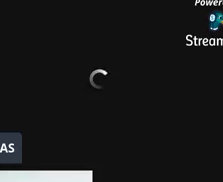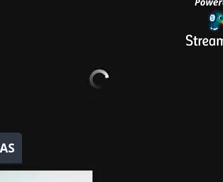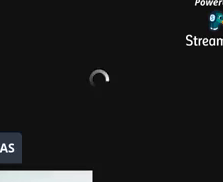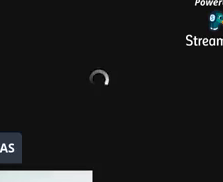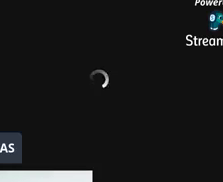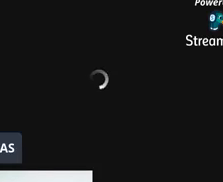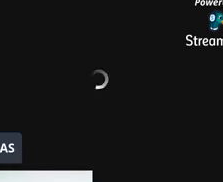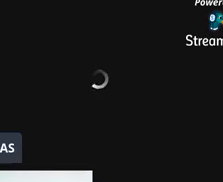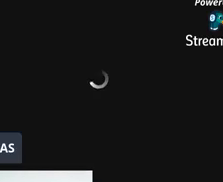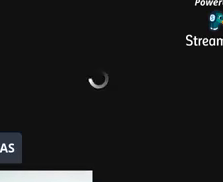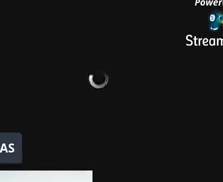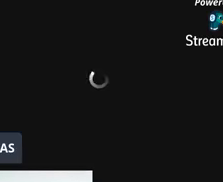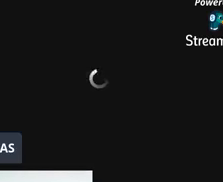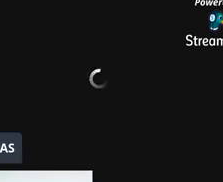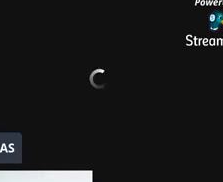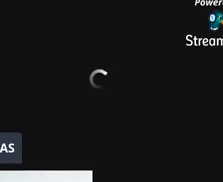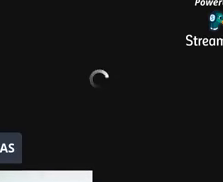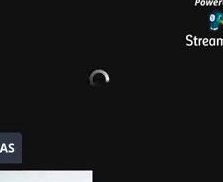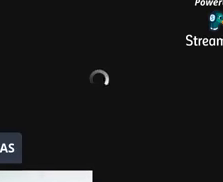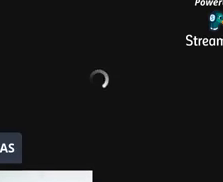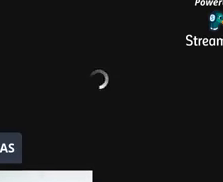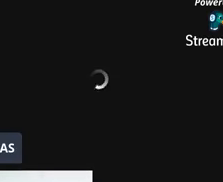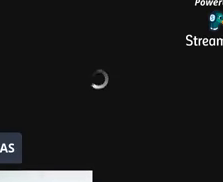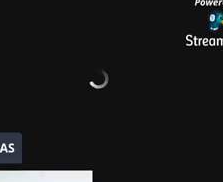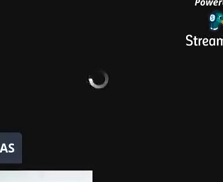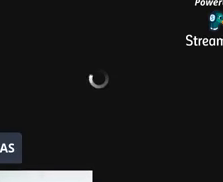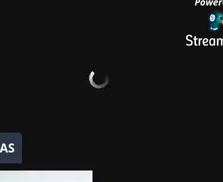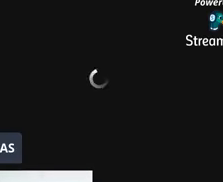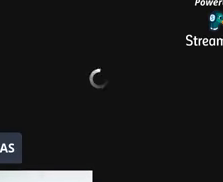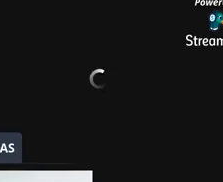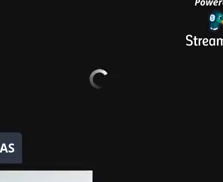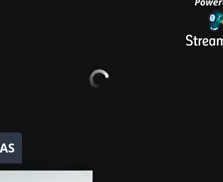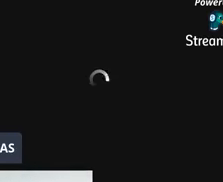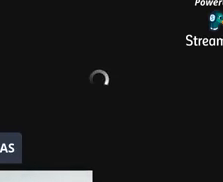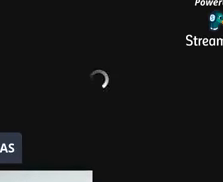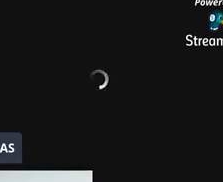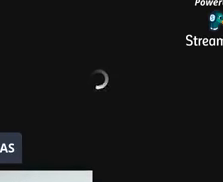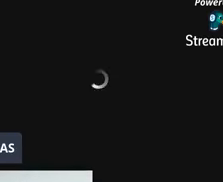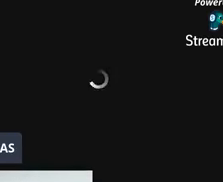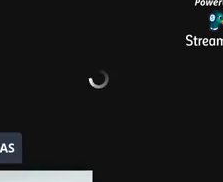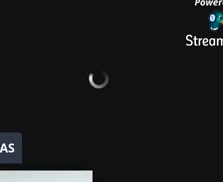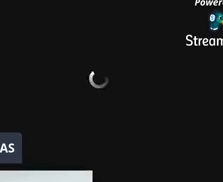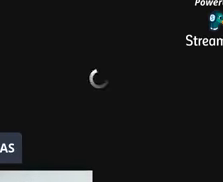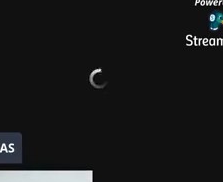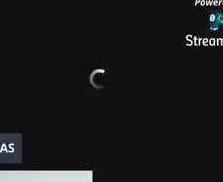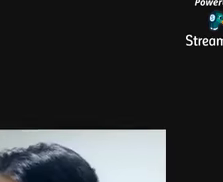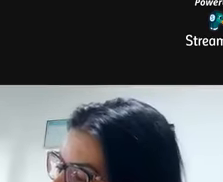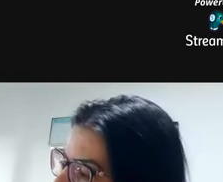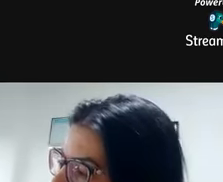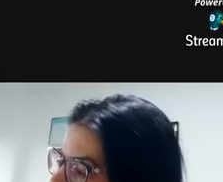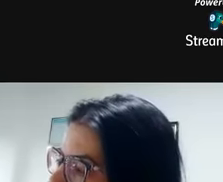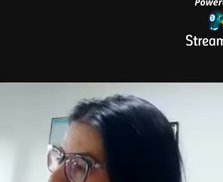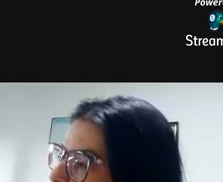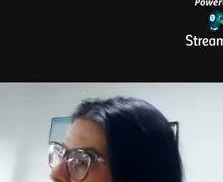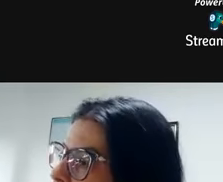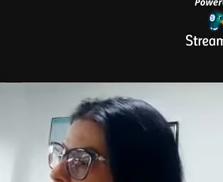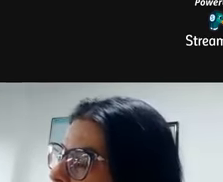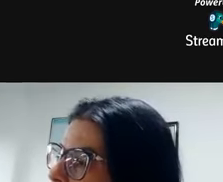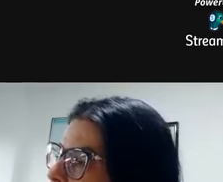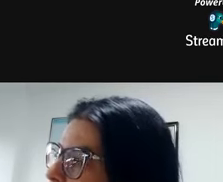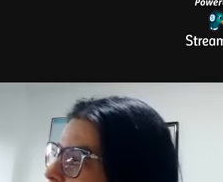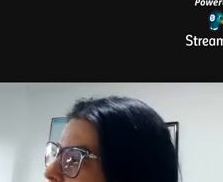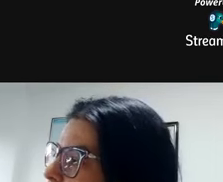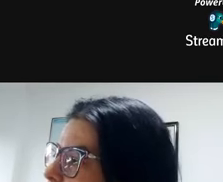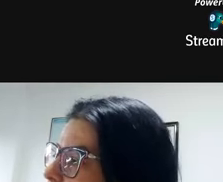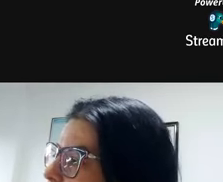do doutor Luiz Antônio, tivemos a presença do prefeito, do vice-prefeito, né, estava lá praticamente toda a diretoria do